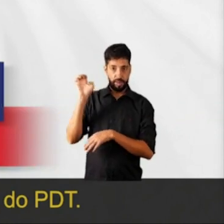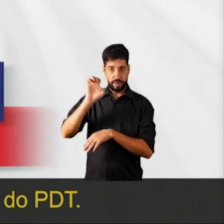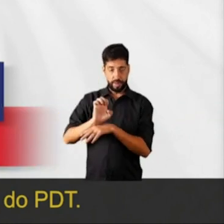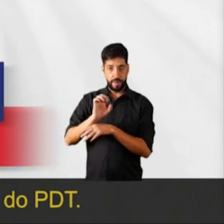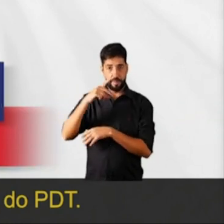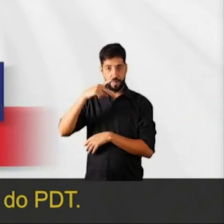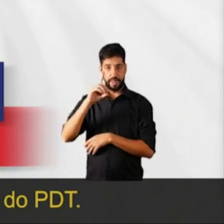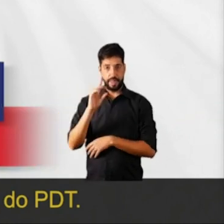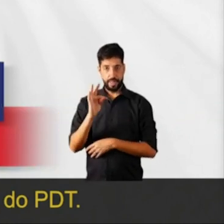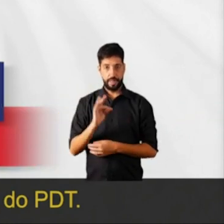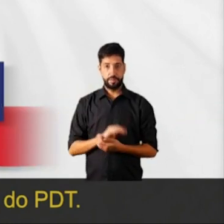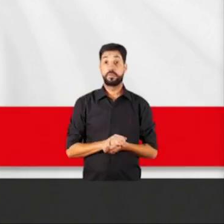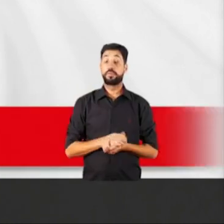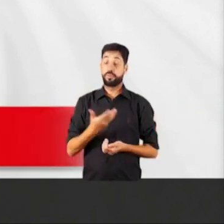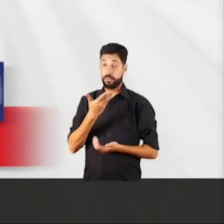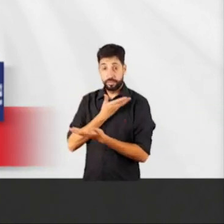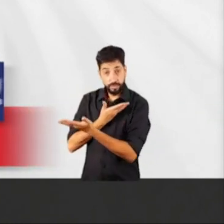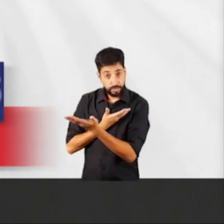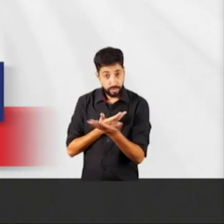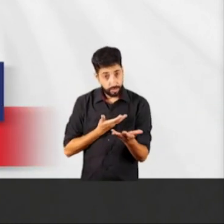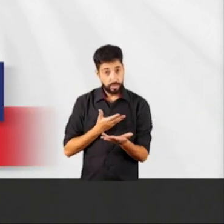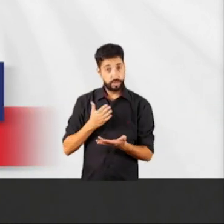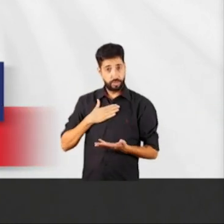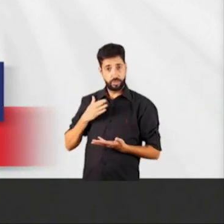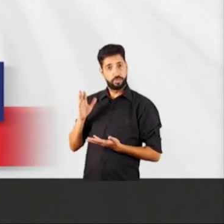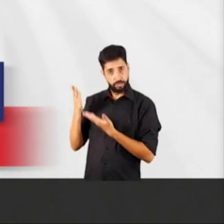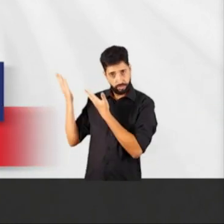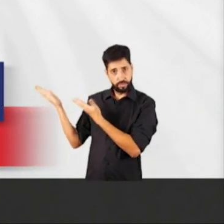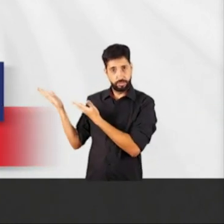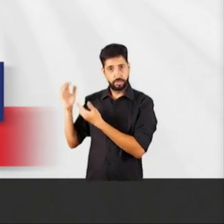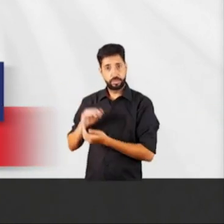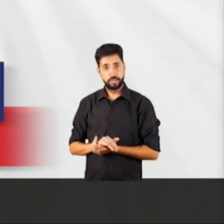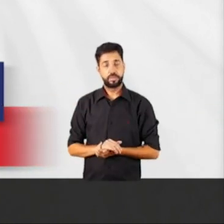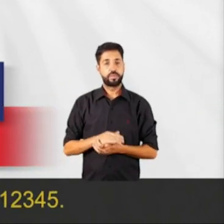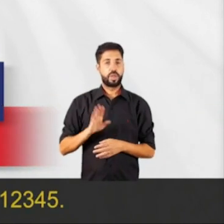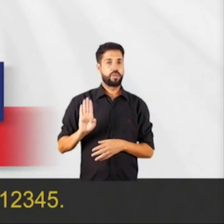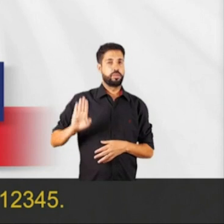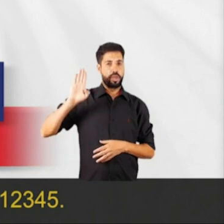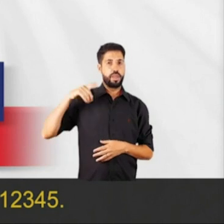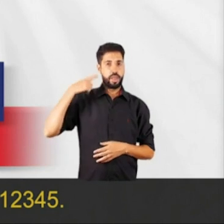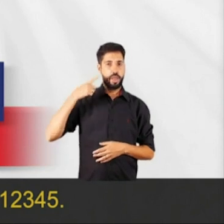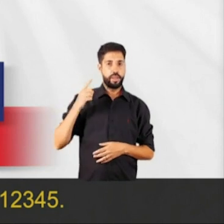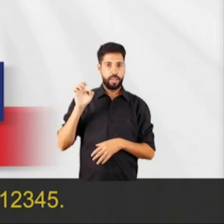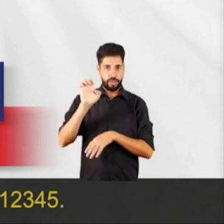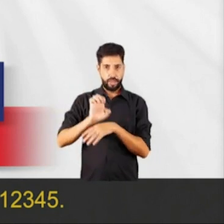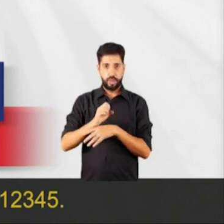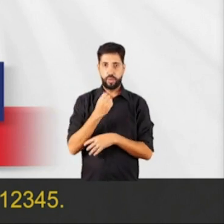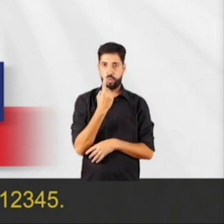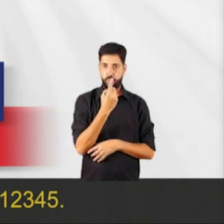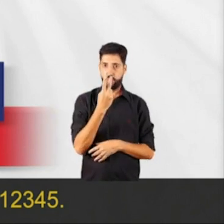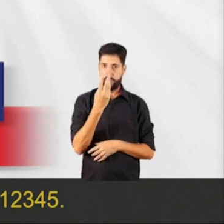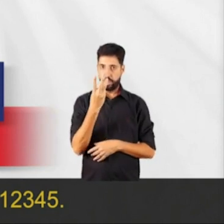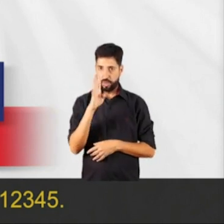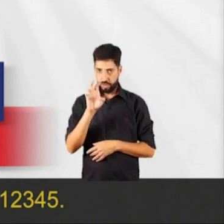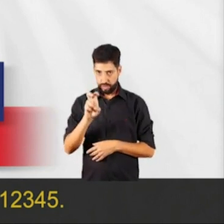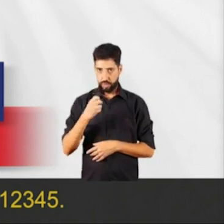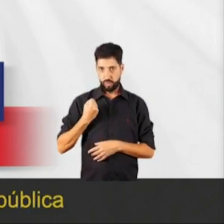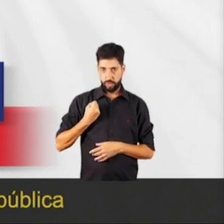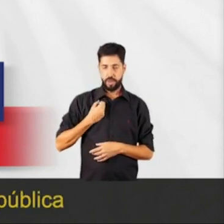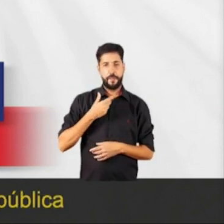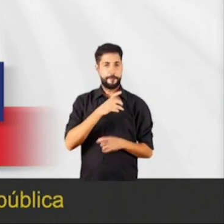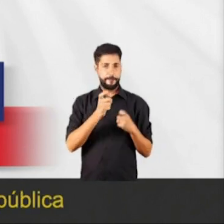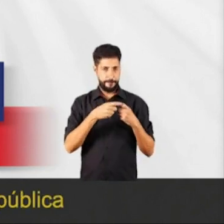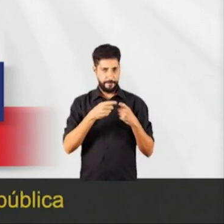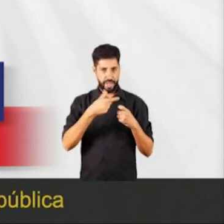a deputado estadual do PDT. Minhas amigas, meus amigos, sou o doutor Marcelo Eringer, candidato a deputado estadual, número 12345.